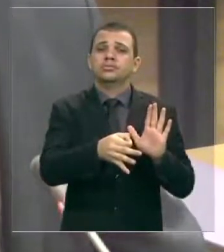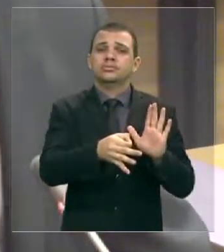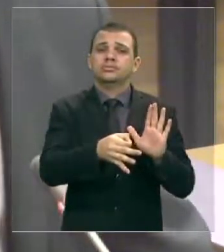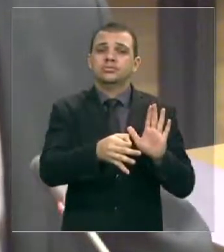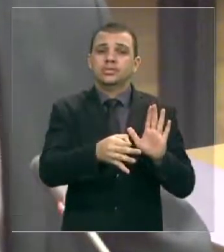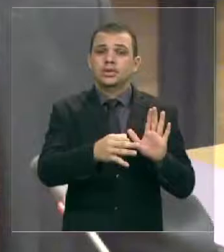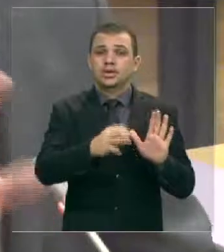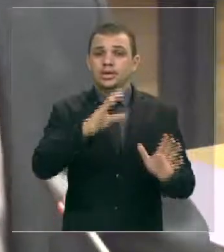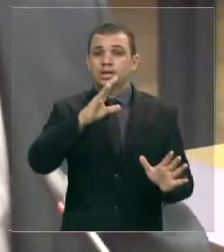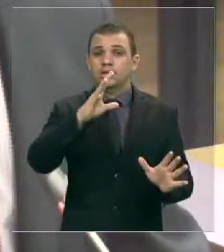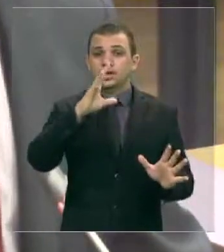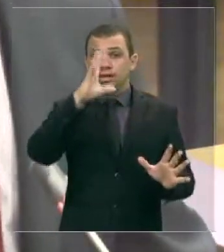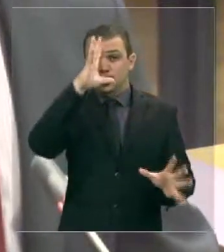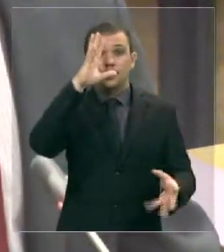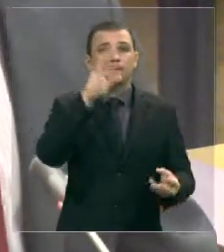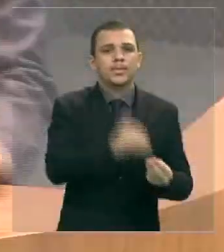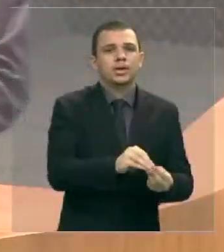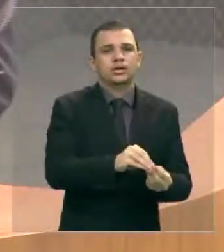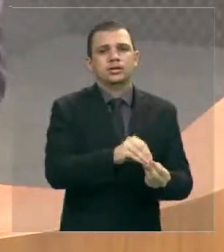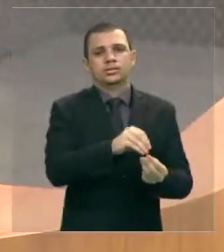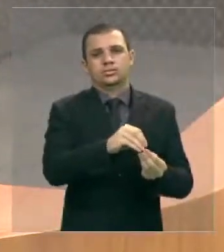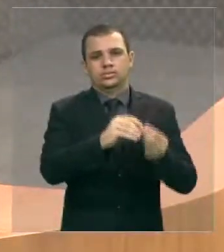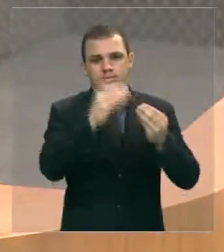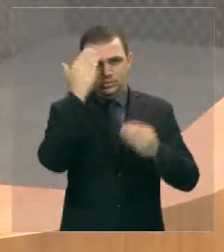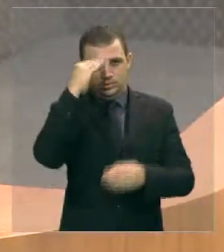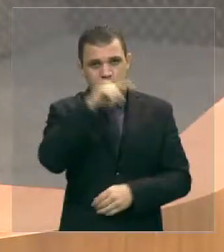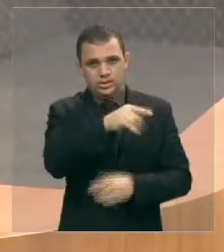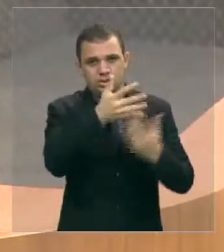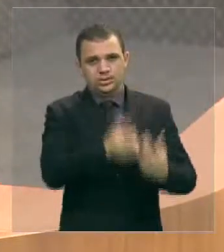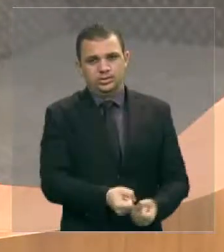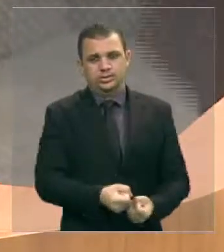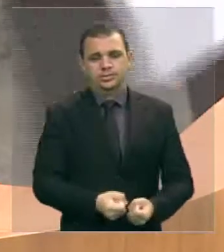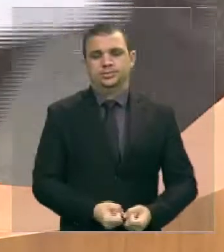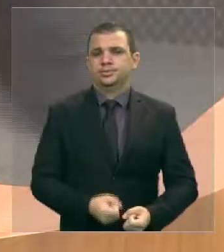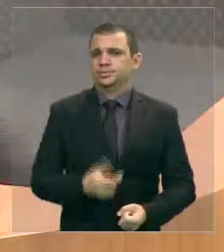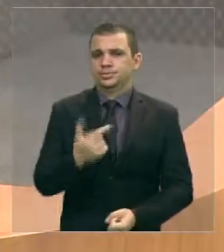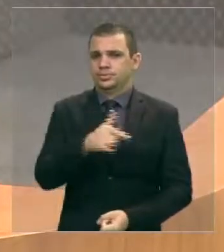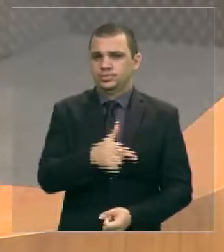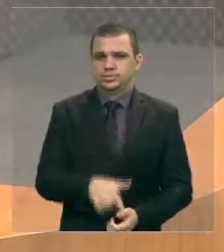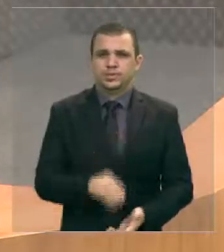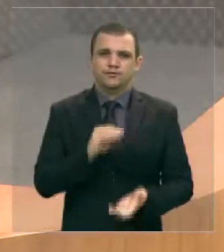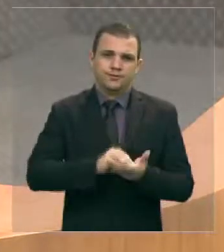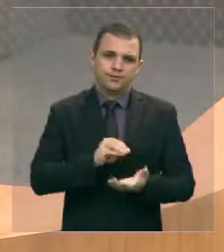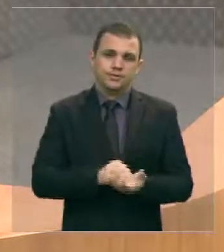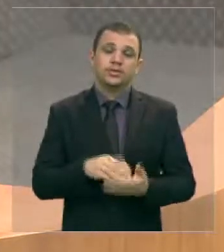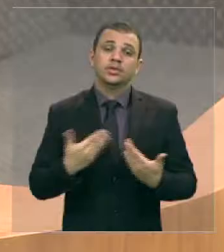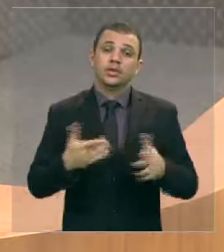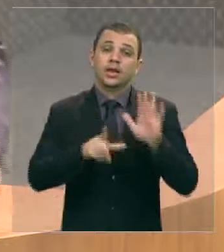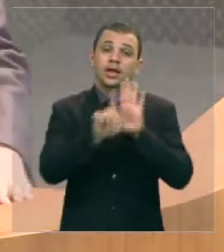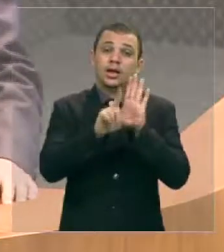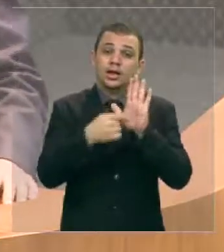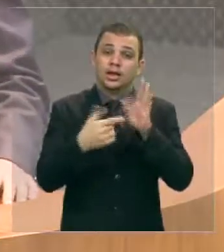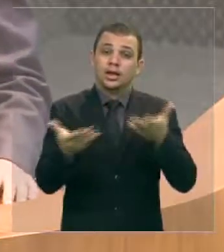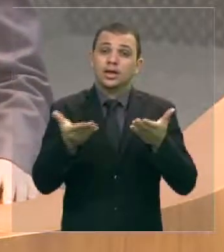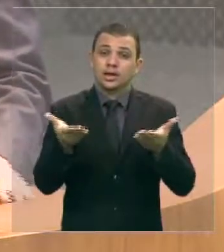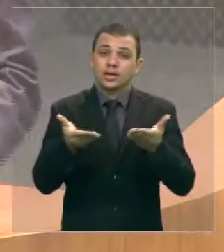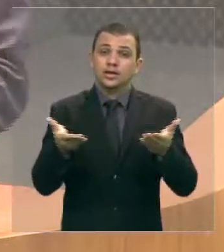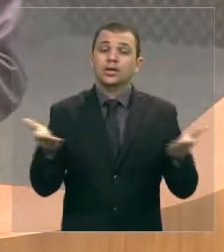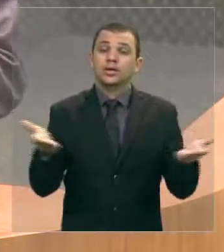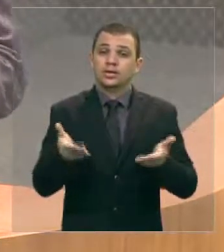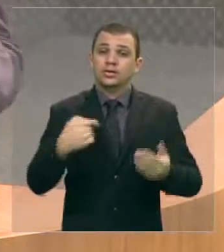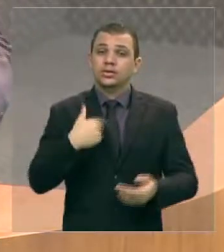reconhecimento nós não temos isso então com esta lei com esta lei que agora eu peço o apoio dos colegas